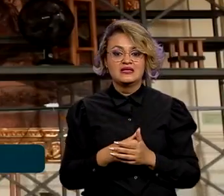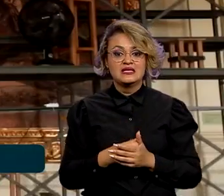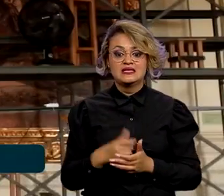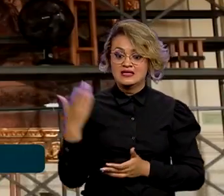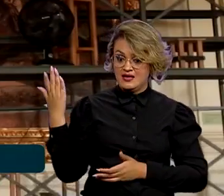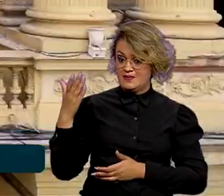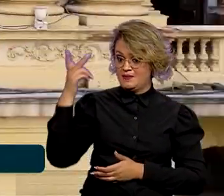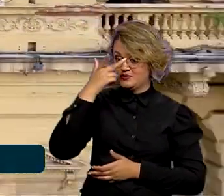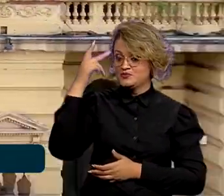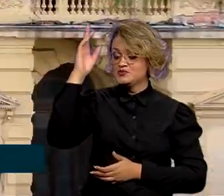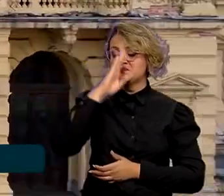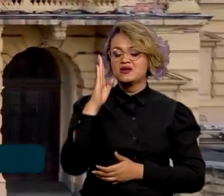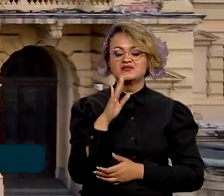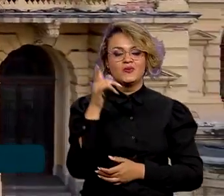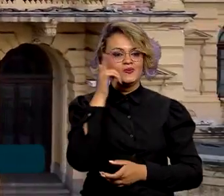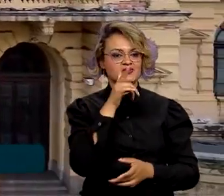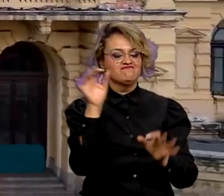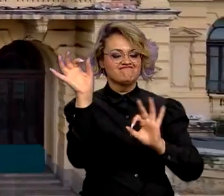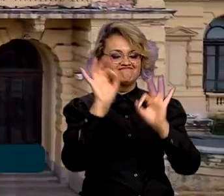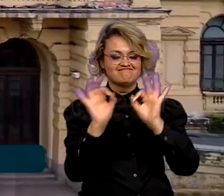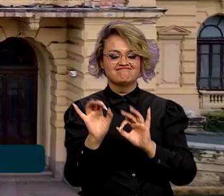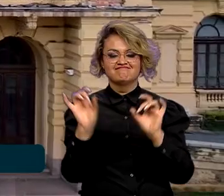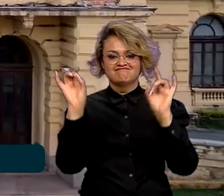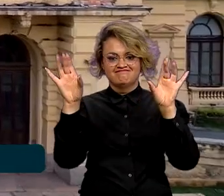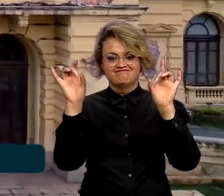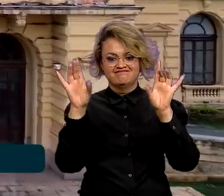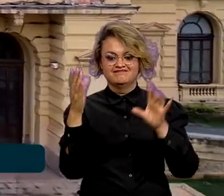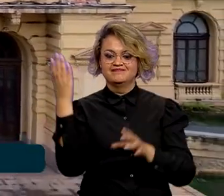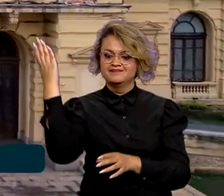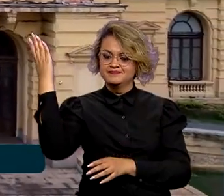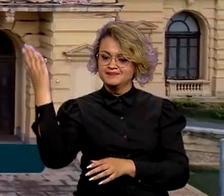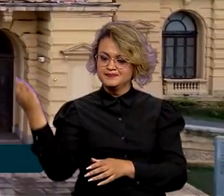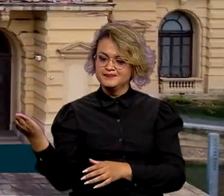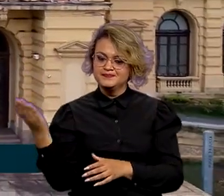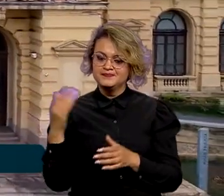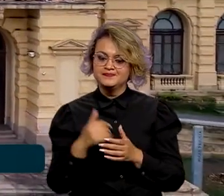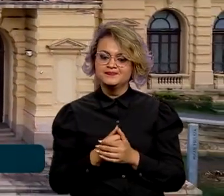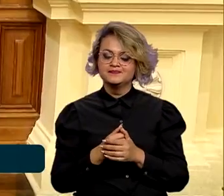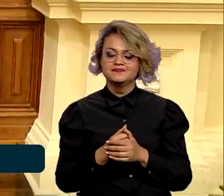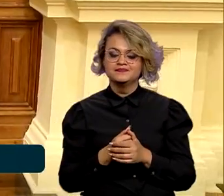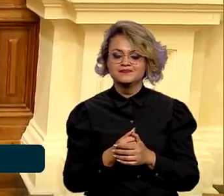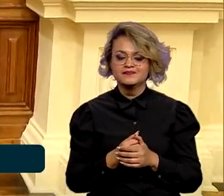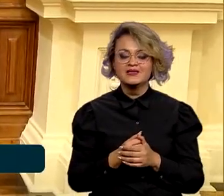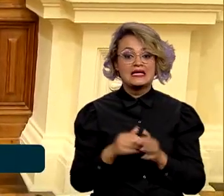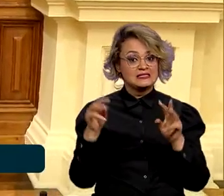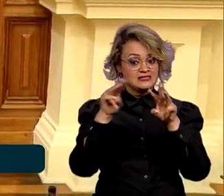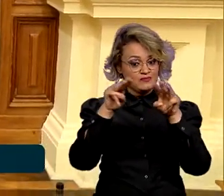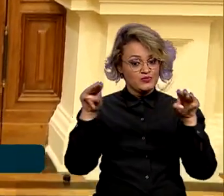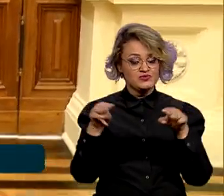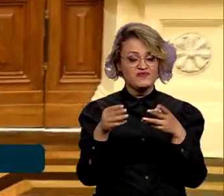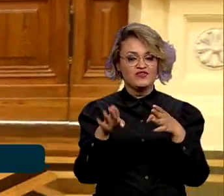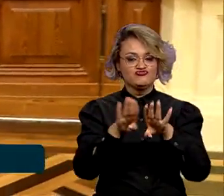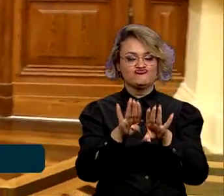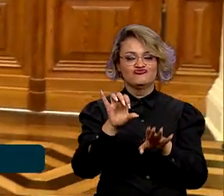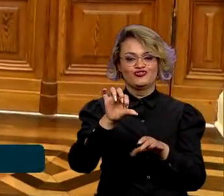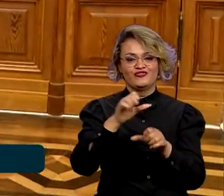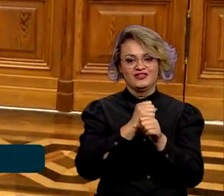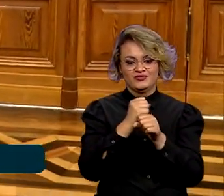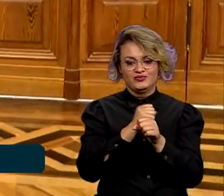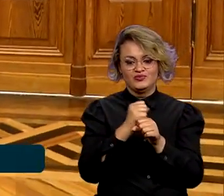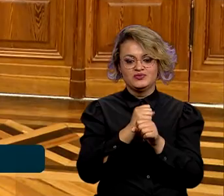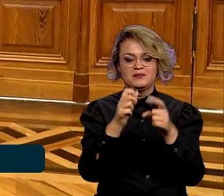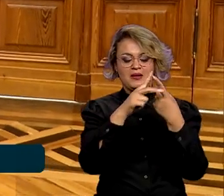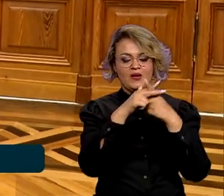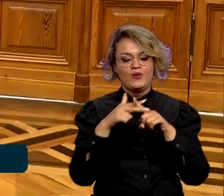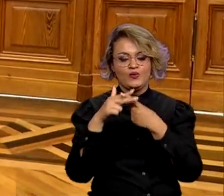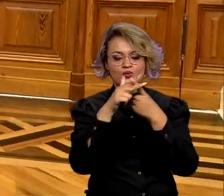brasileiro reconquistou capítulos valiosos da sua biografia. O museu ficou fechado por nove anos para